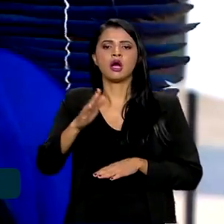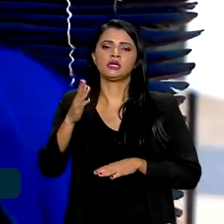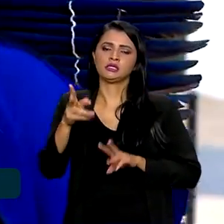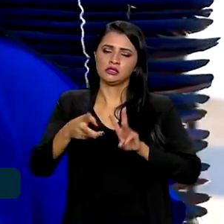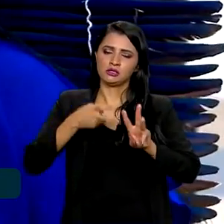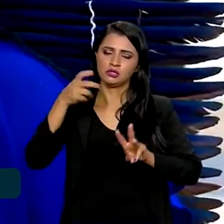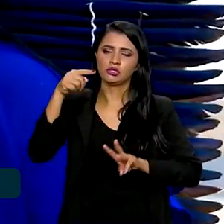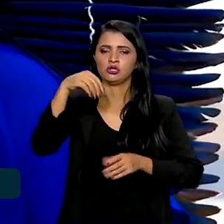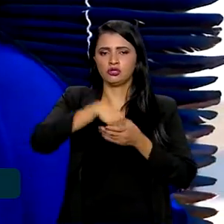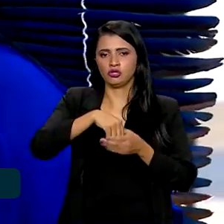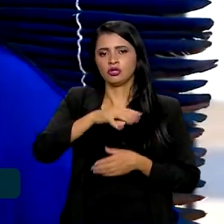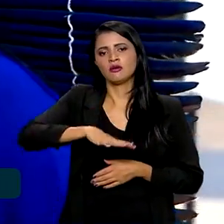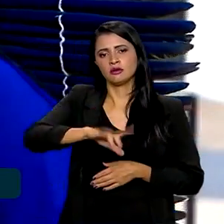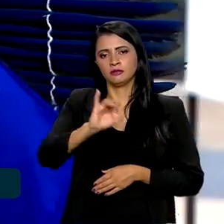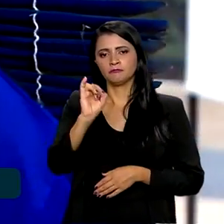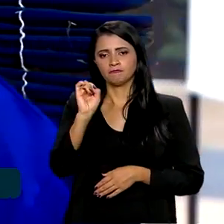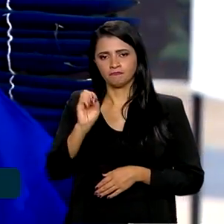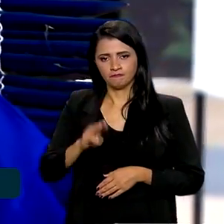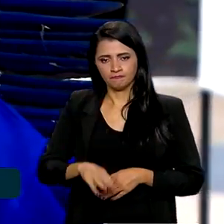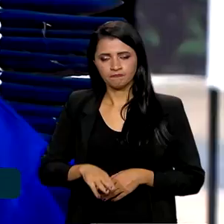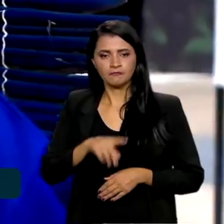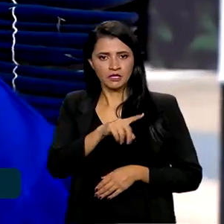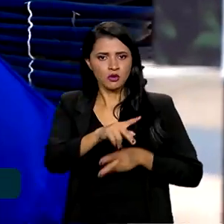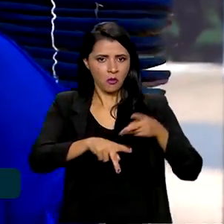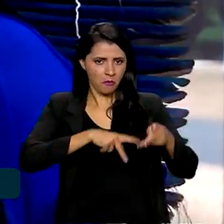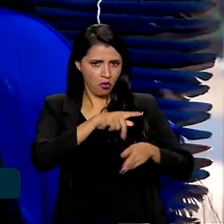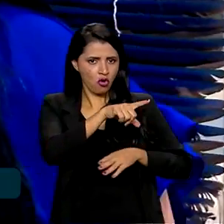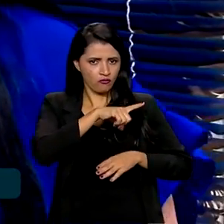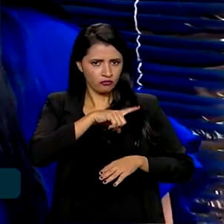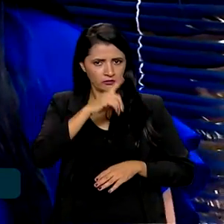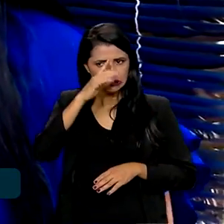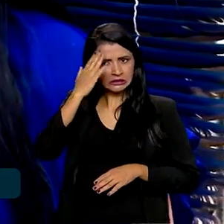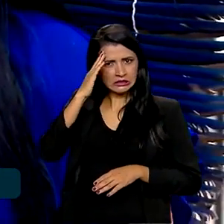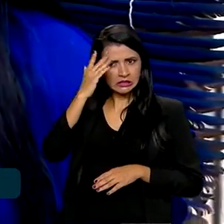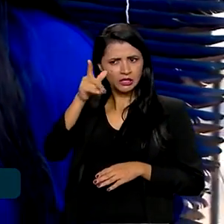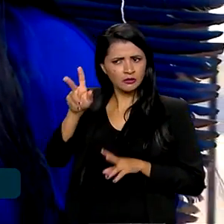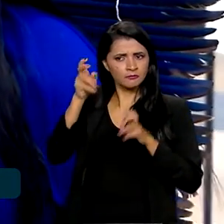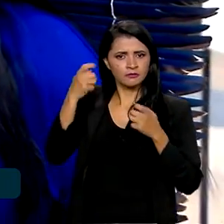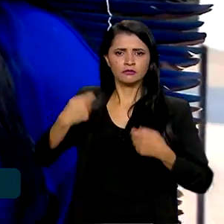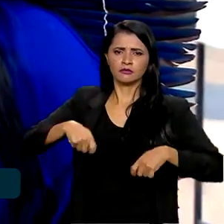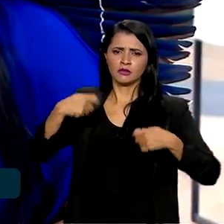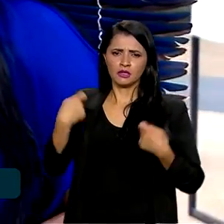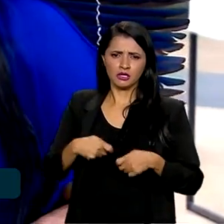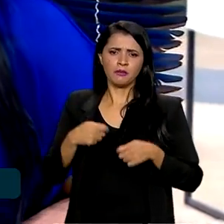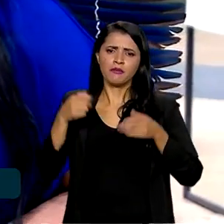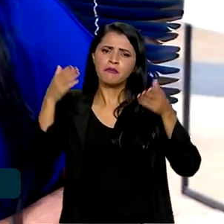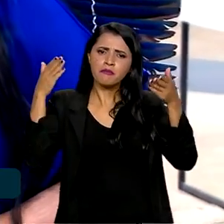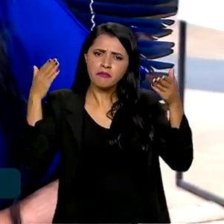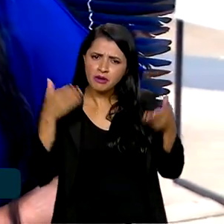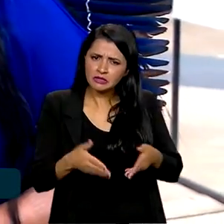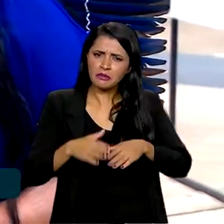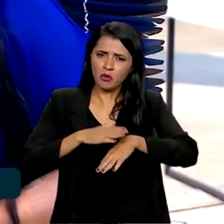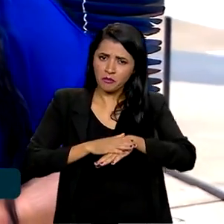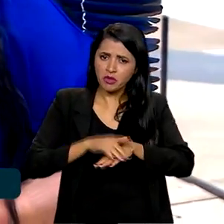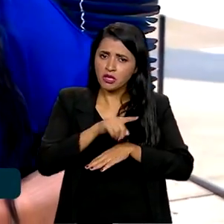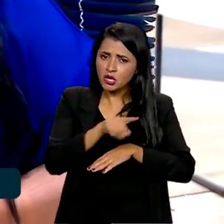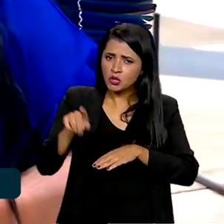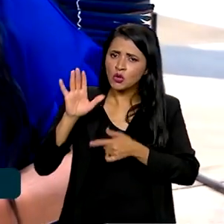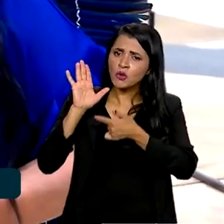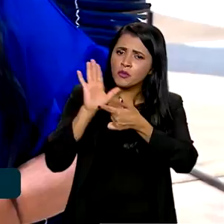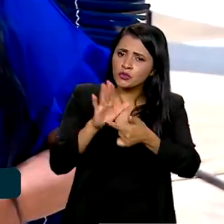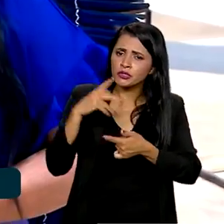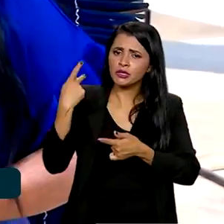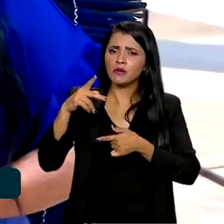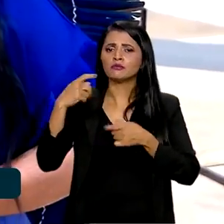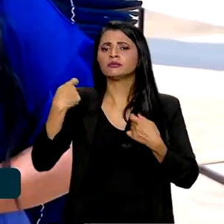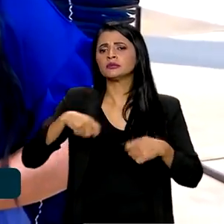dos espaços oficiais. Os povos indígenas têm consciência dessa necessidade também de participar desses momentos, né? Mostrando suas